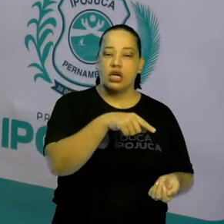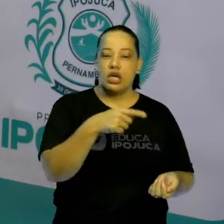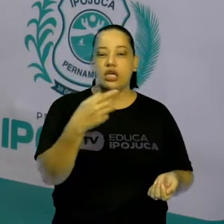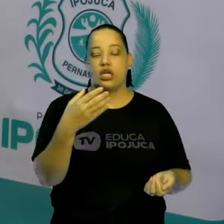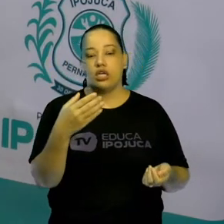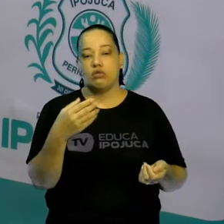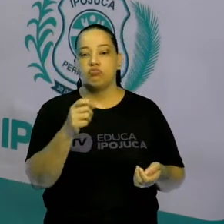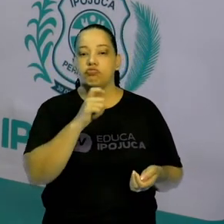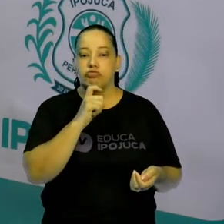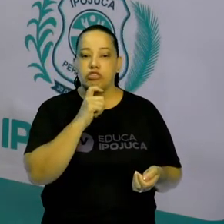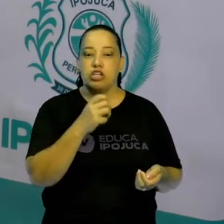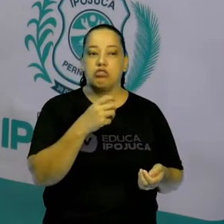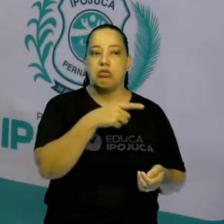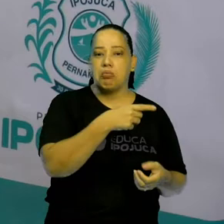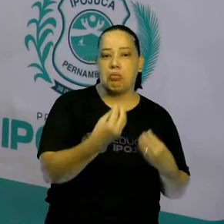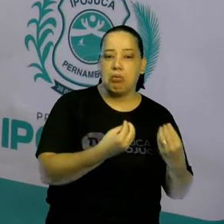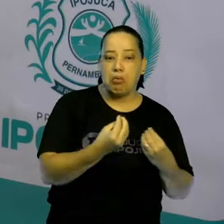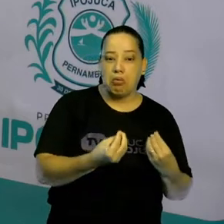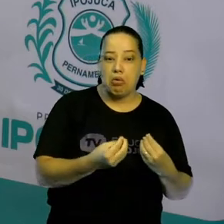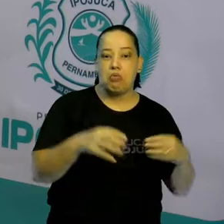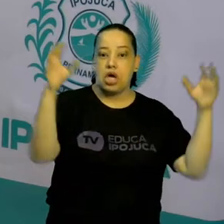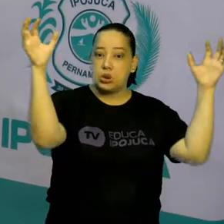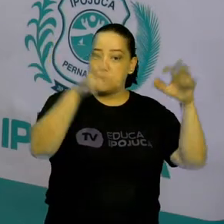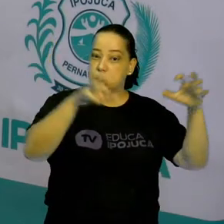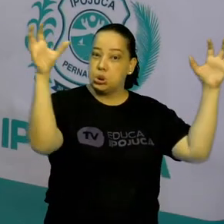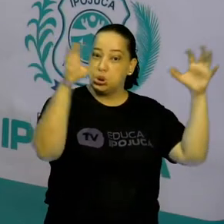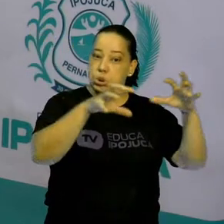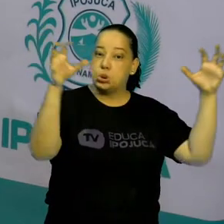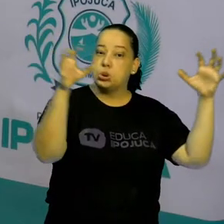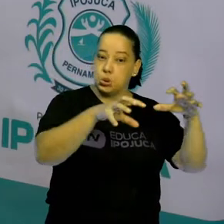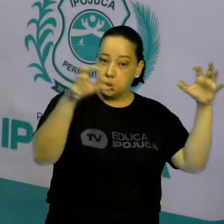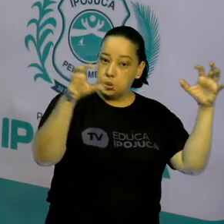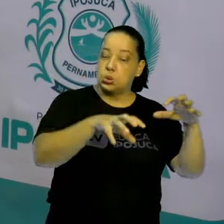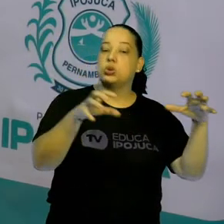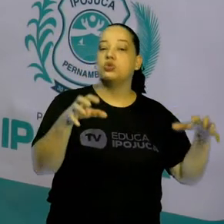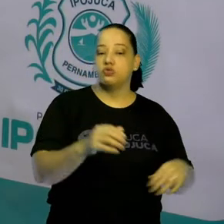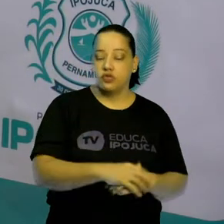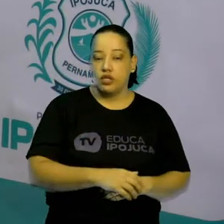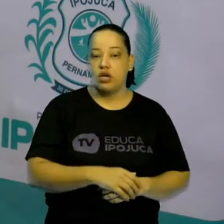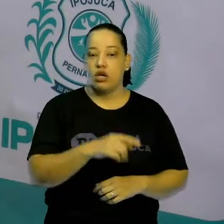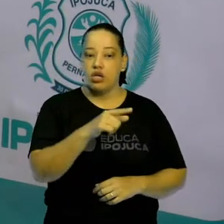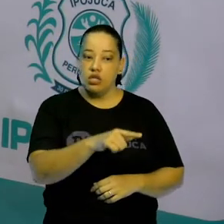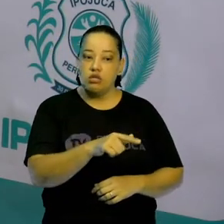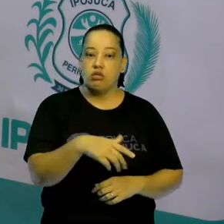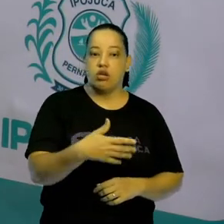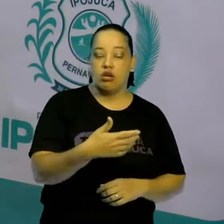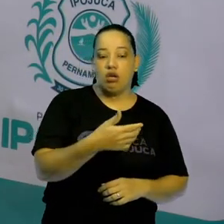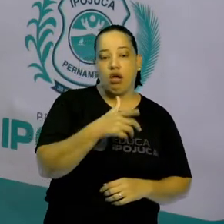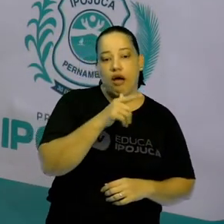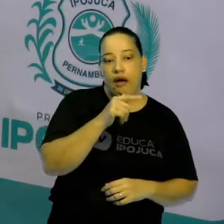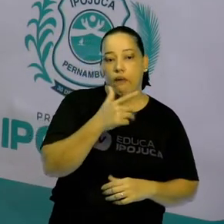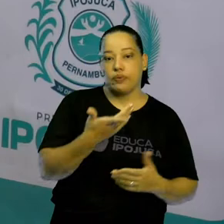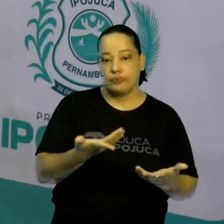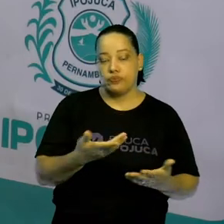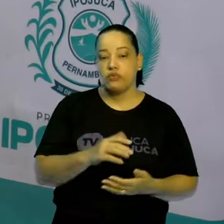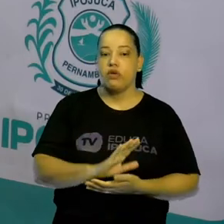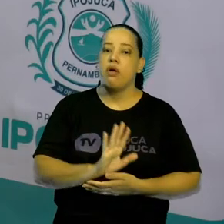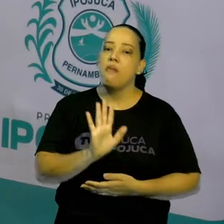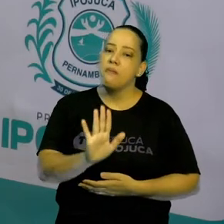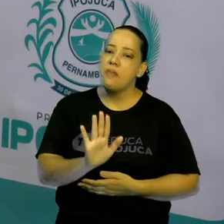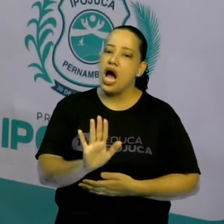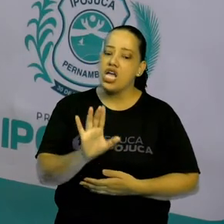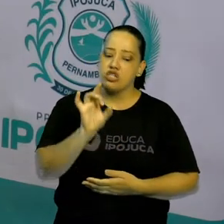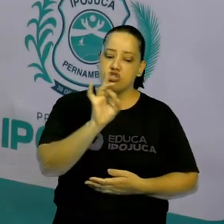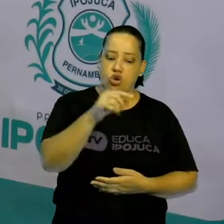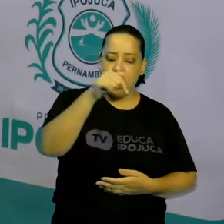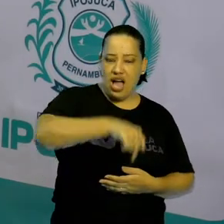e o ar é muito úmido. Certo? E não é um bioma exclusivo do Brasil. Eu